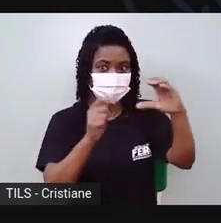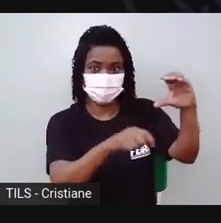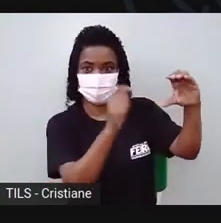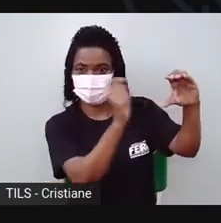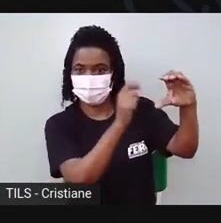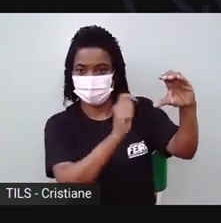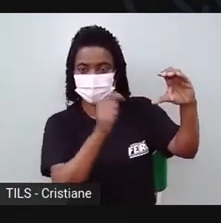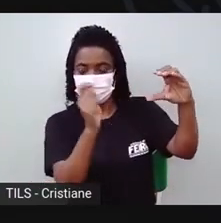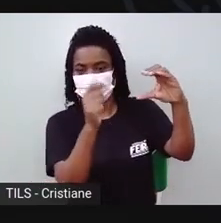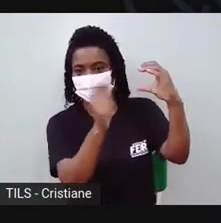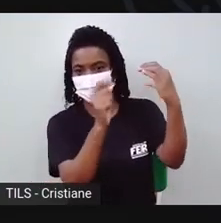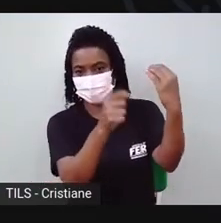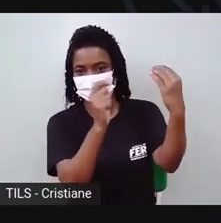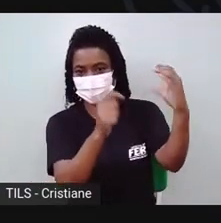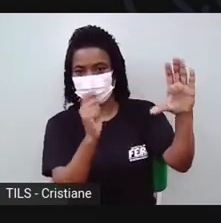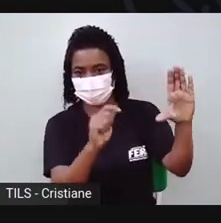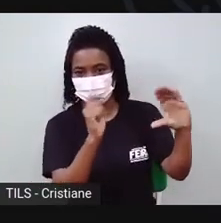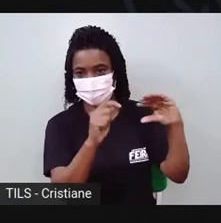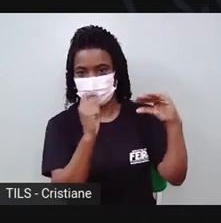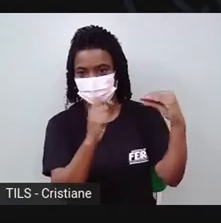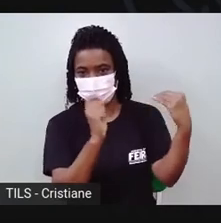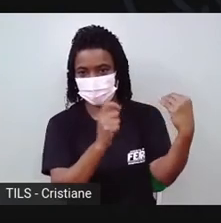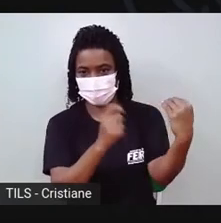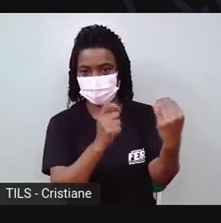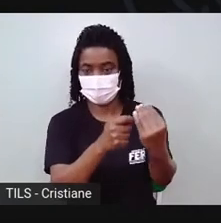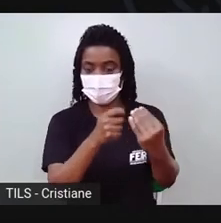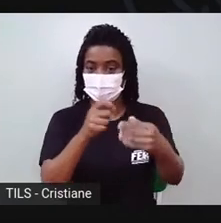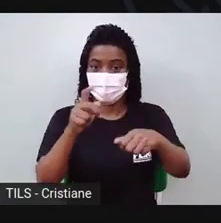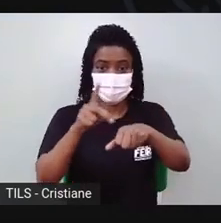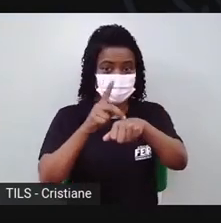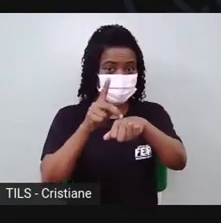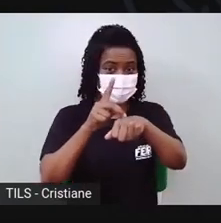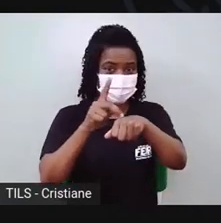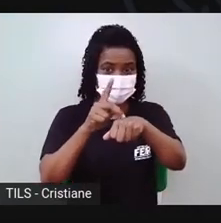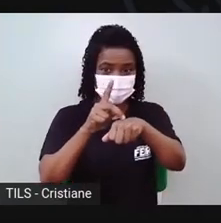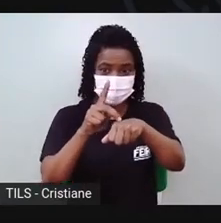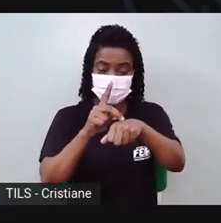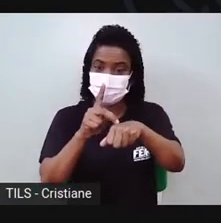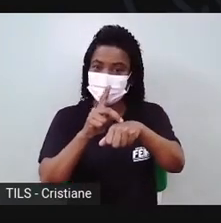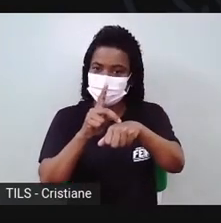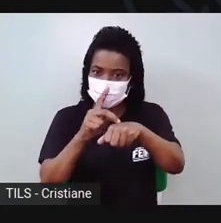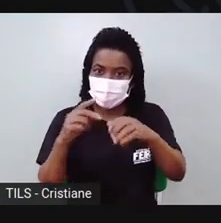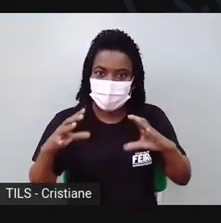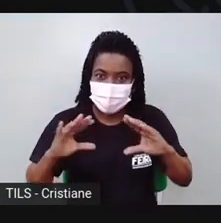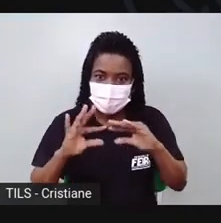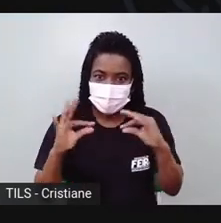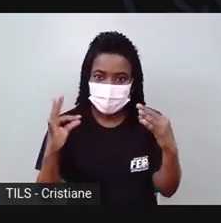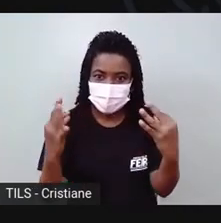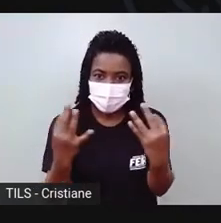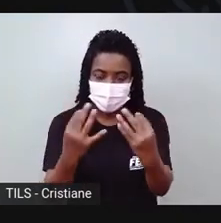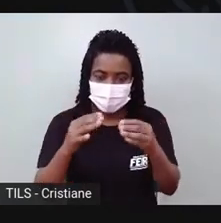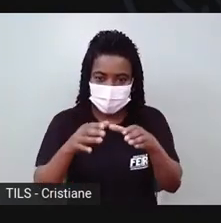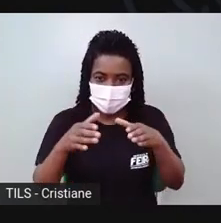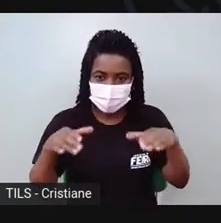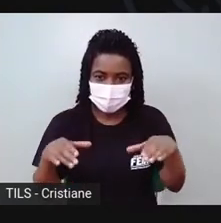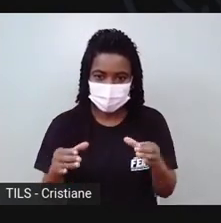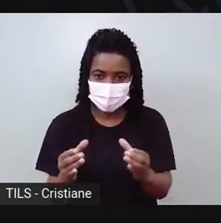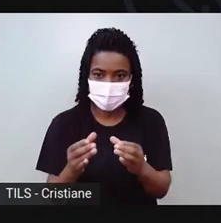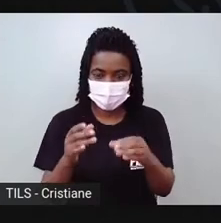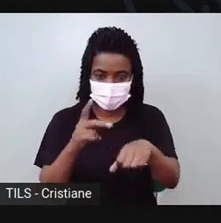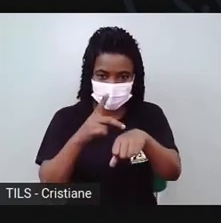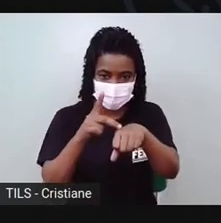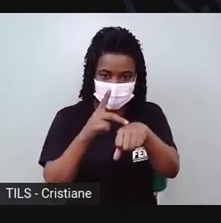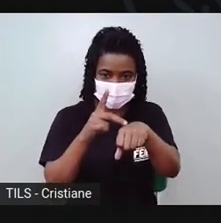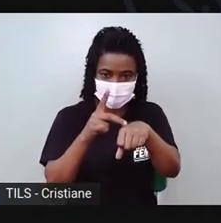nas panelas e elas vão ficando pretas. Aí tem aquelas panelas pretas que são tingidas dessa forma,